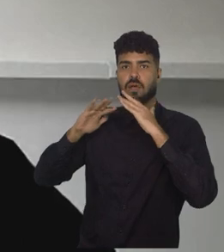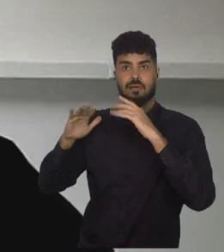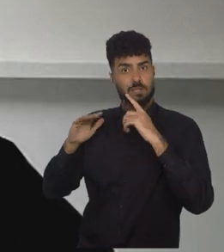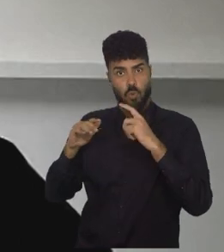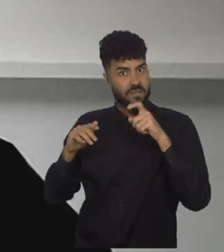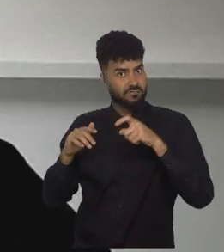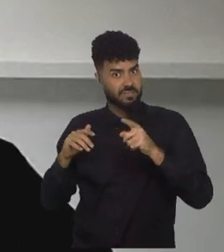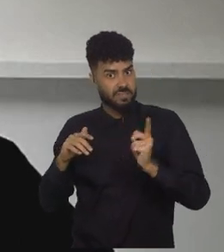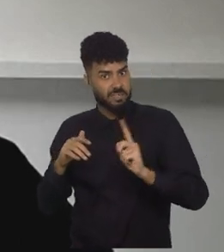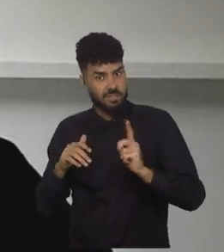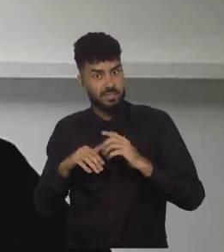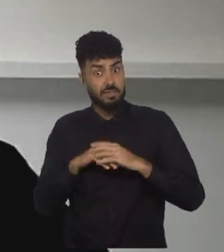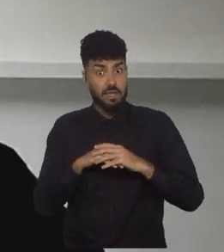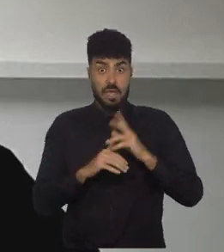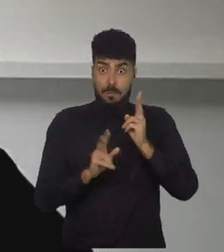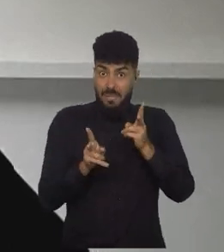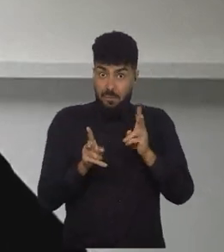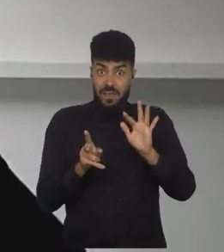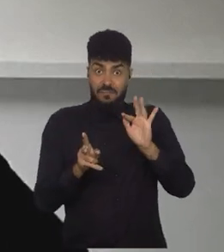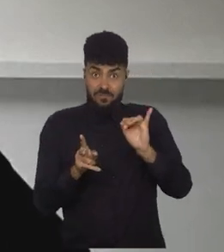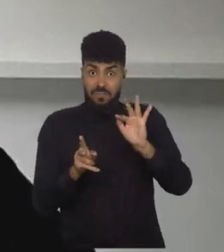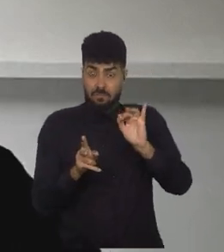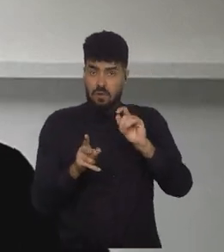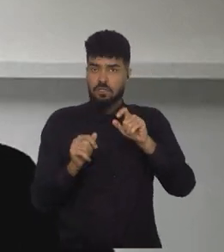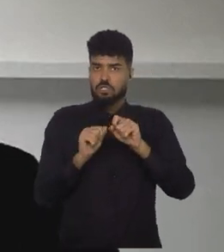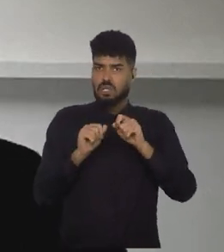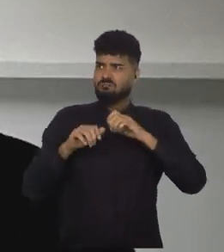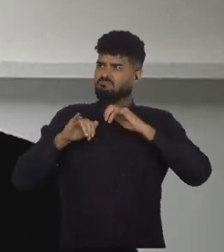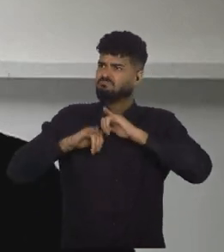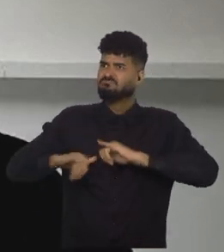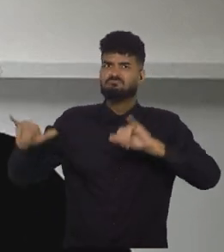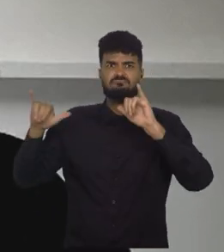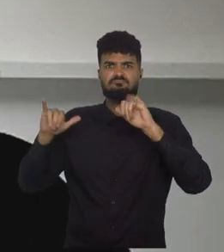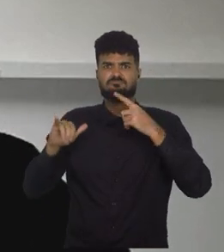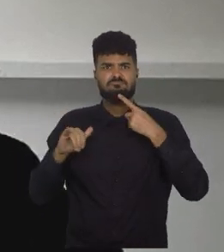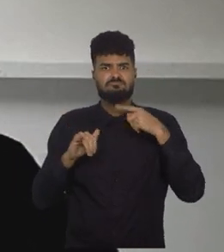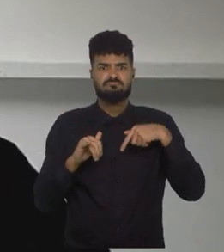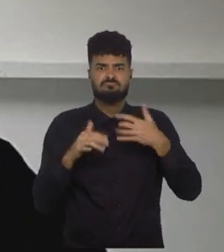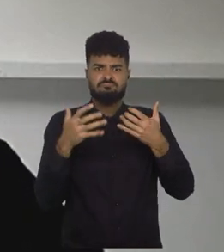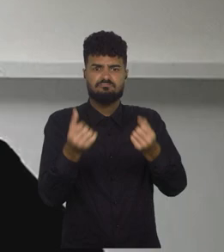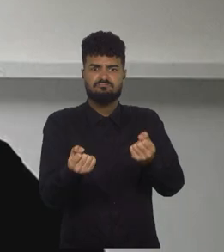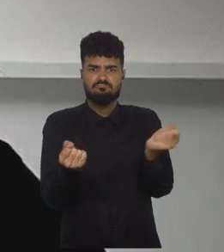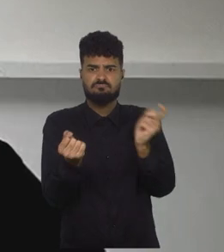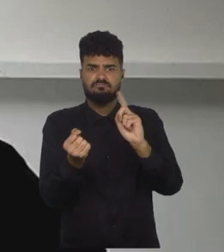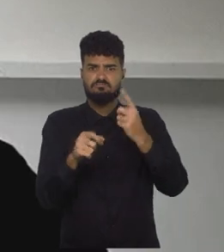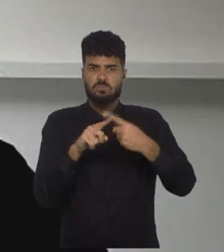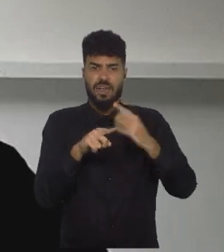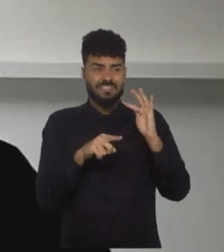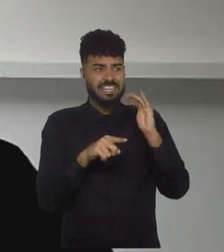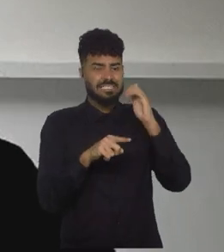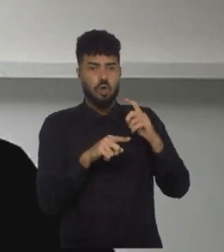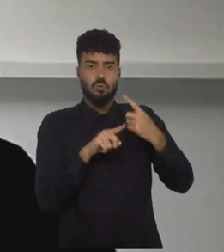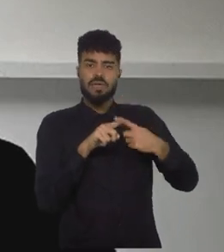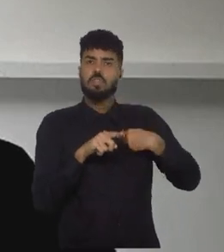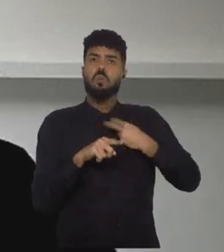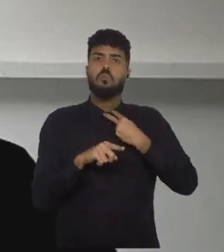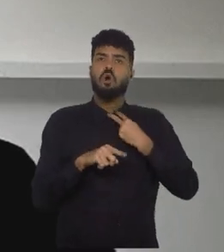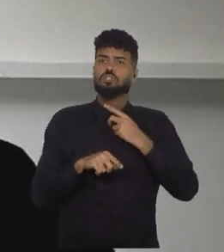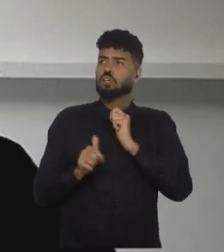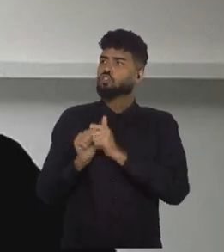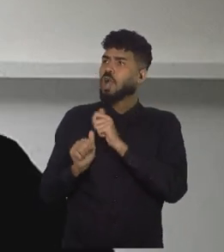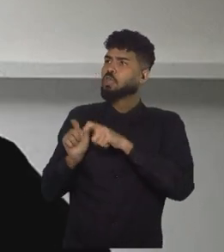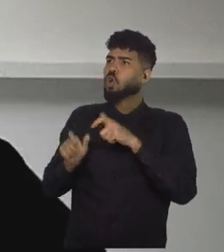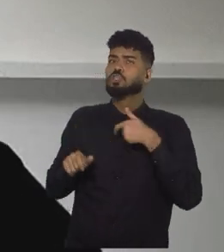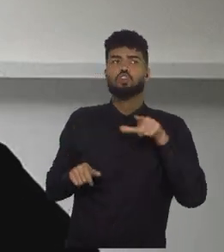Foram, inclusive, divulgados pela própria federação, que disse que não admitiria que as jogadoras quisessem escolher o treinador, Que